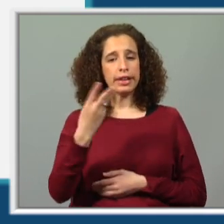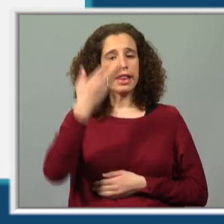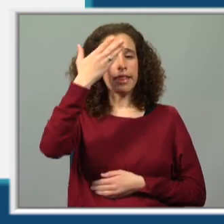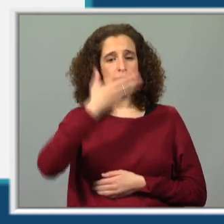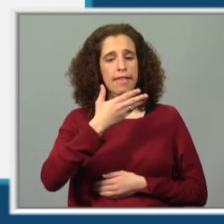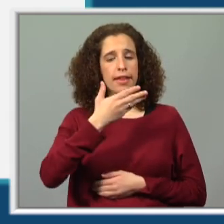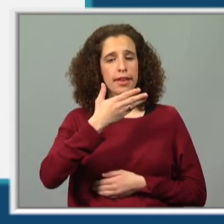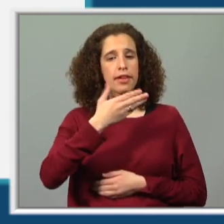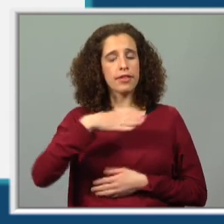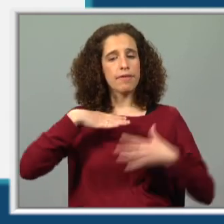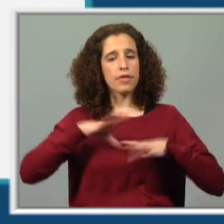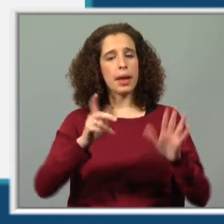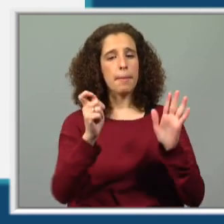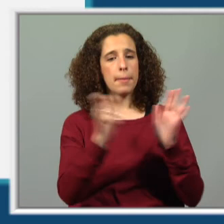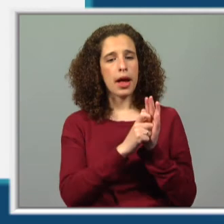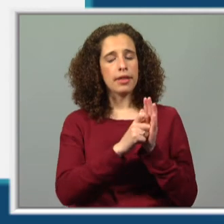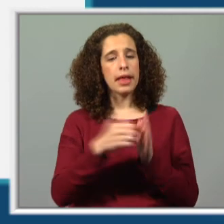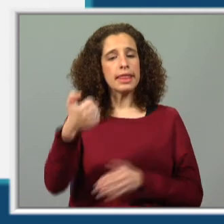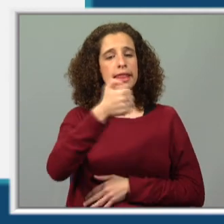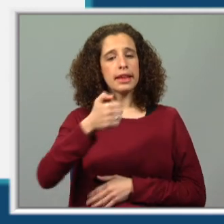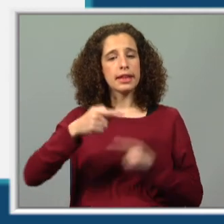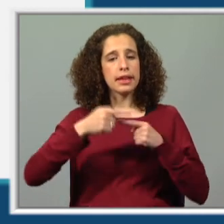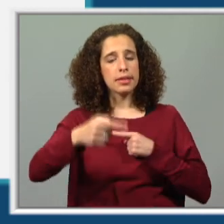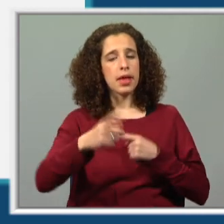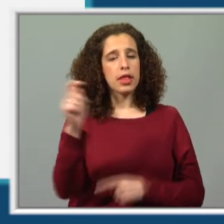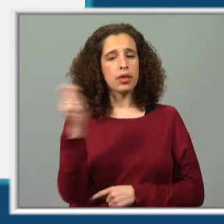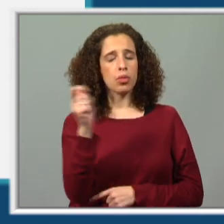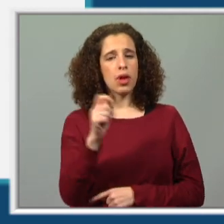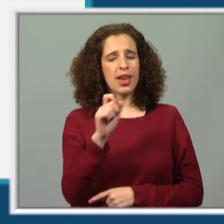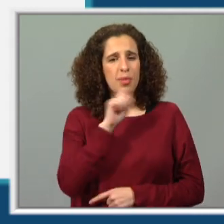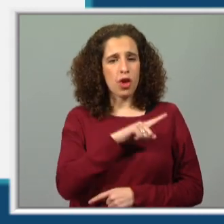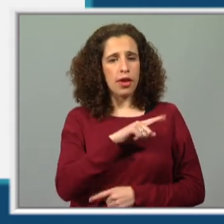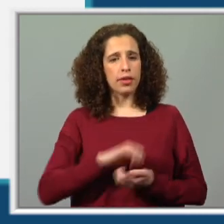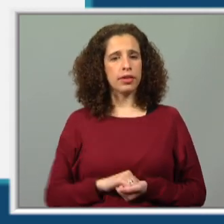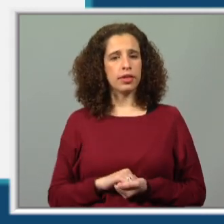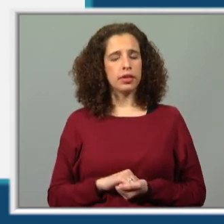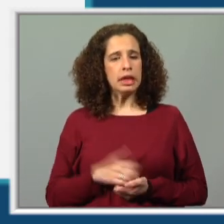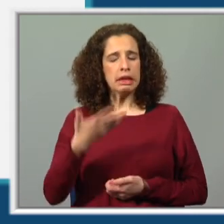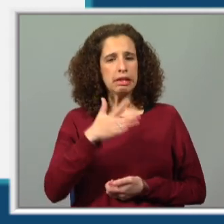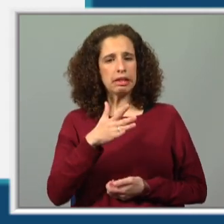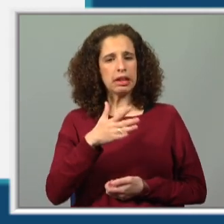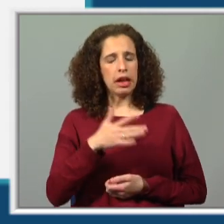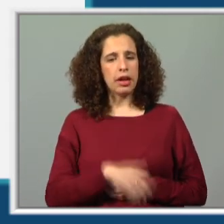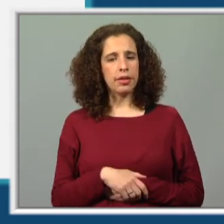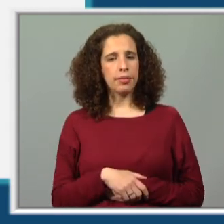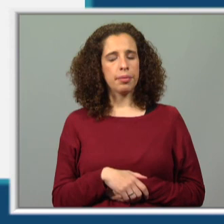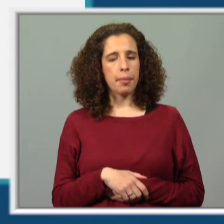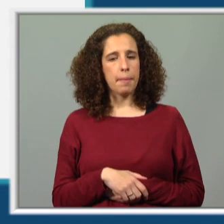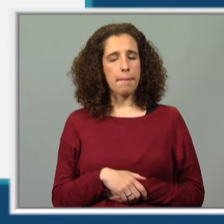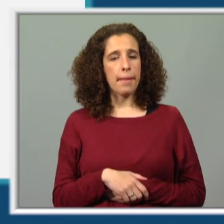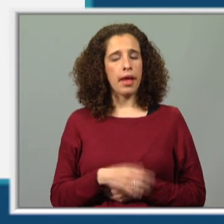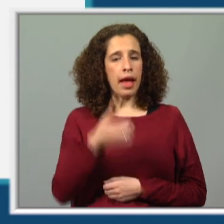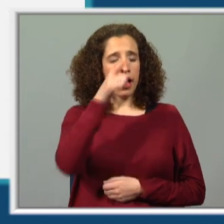dias de férias na quinta semana desse mês. Seria possível? Será que as nossas formigas, que